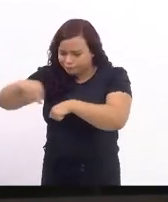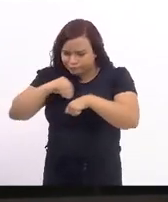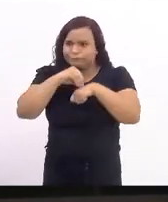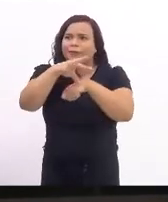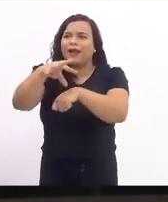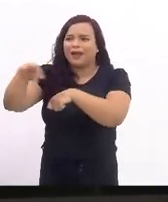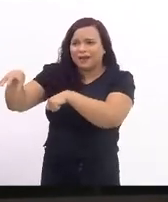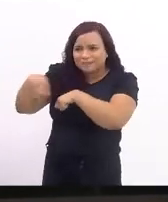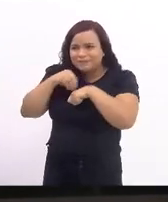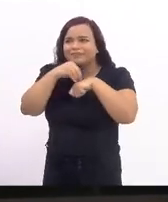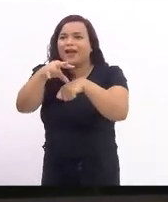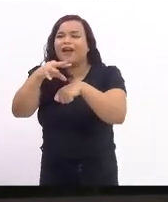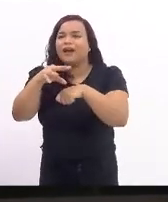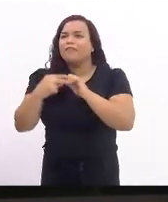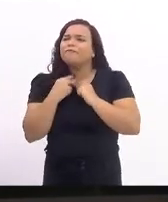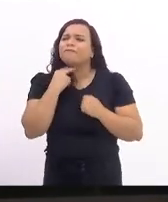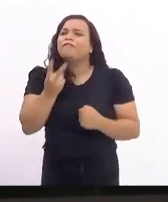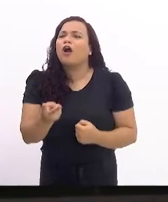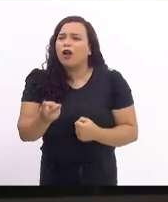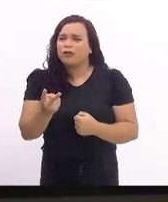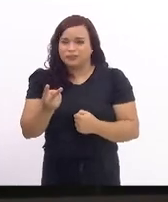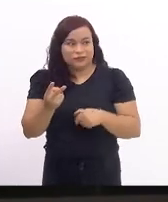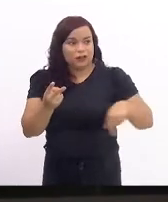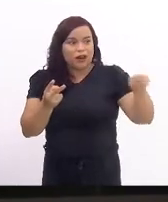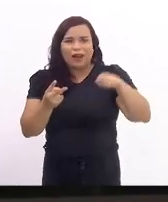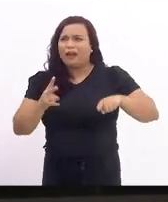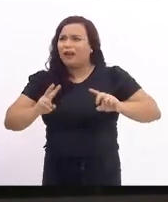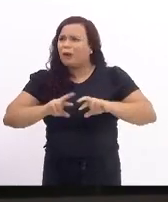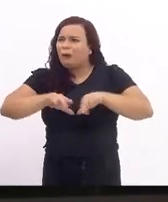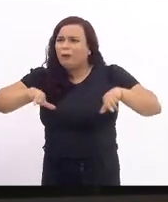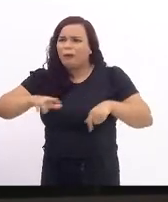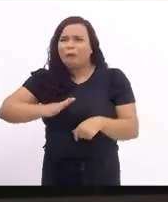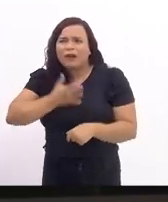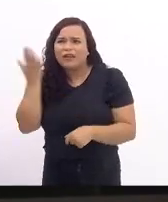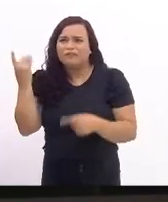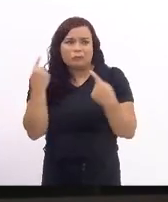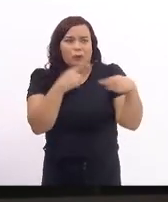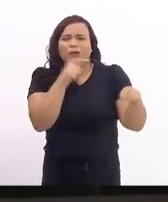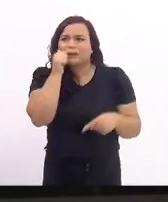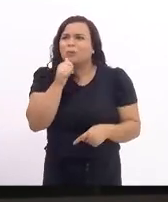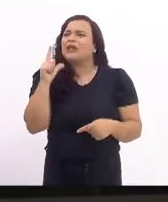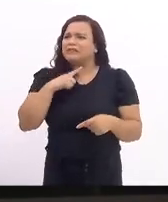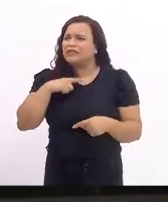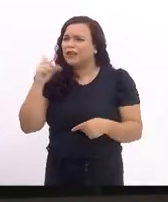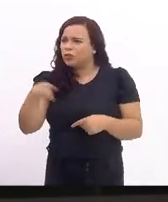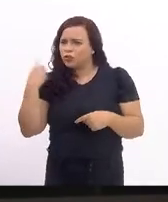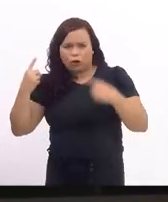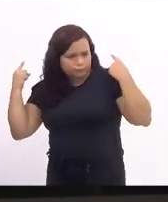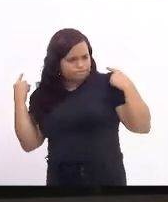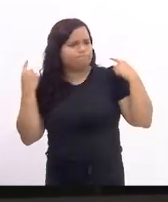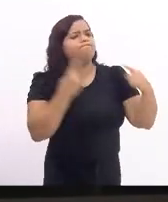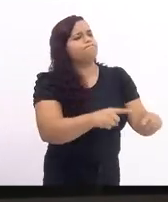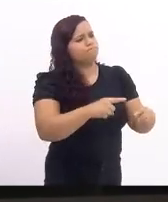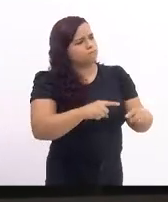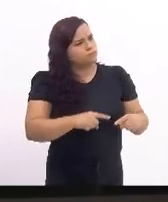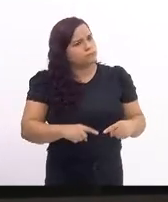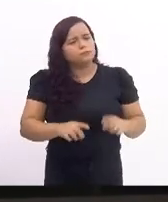absurdos em relação às mulheres que nós ainda vemos acontecer no nosso estado, no nosso país,